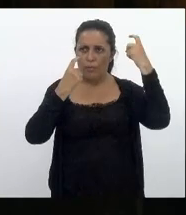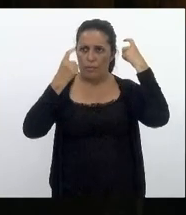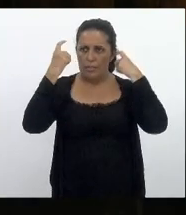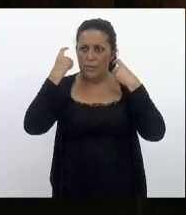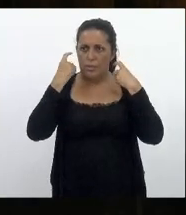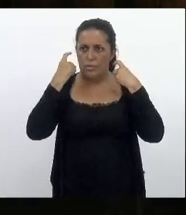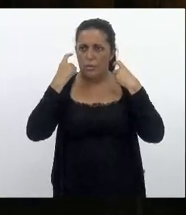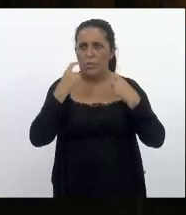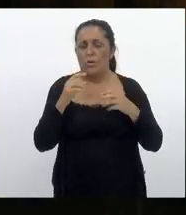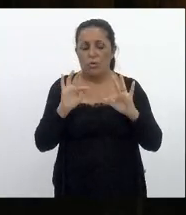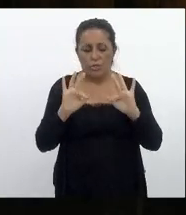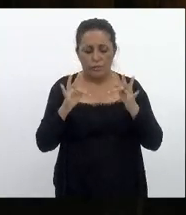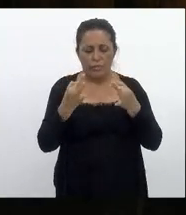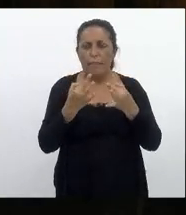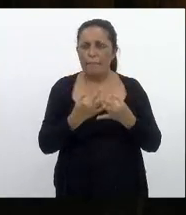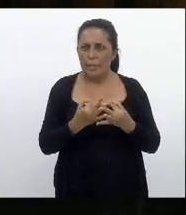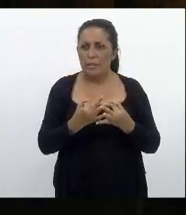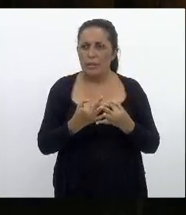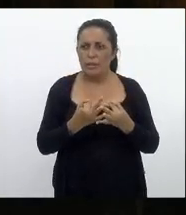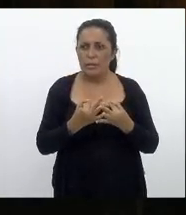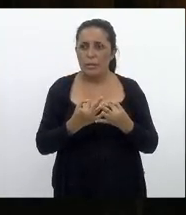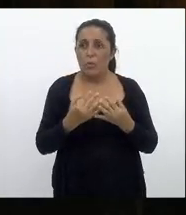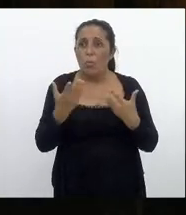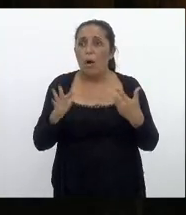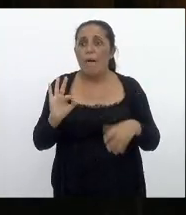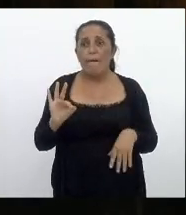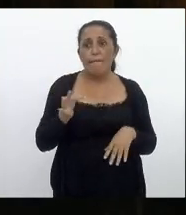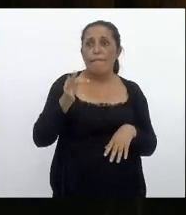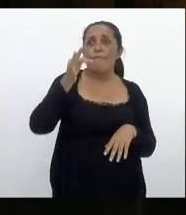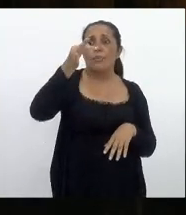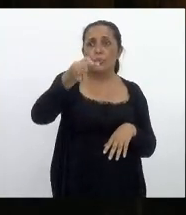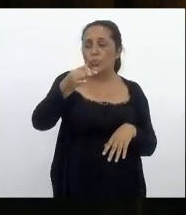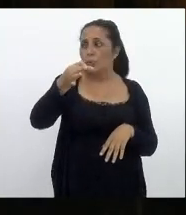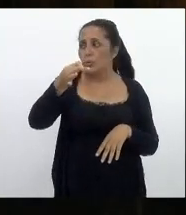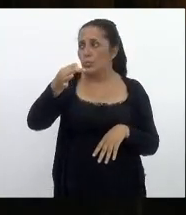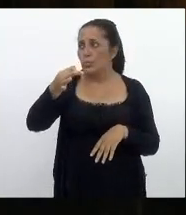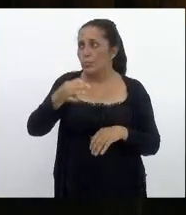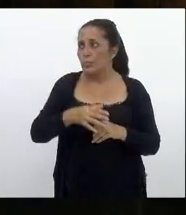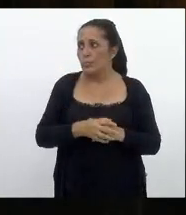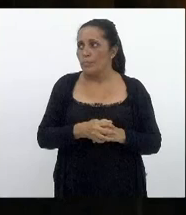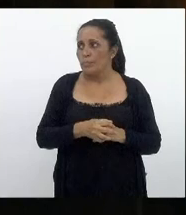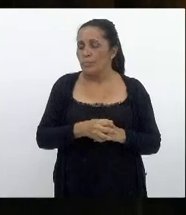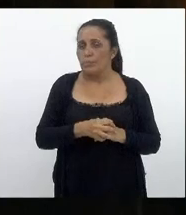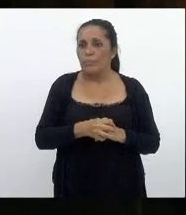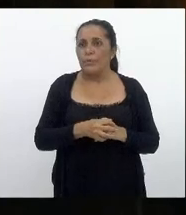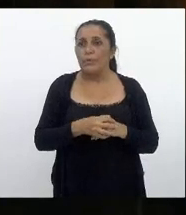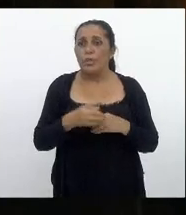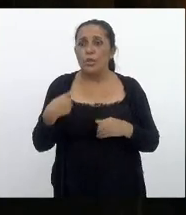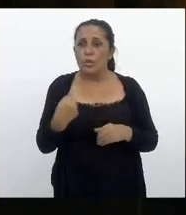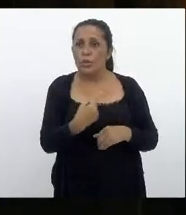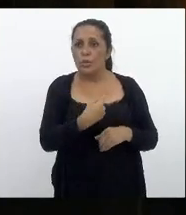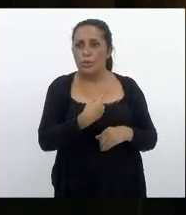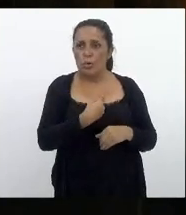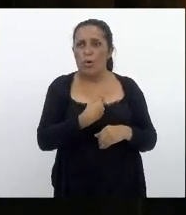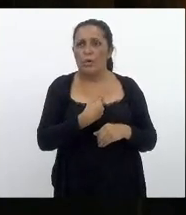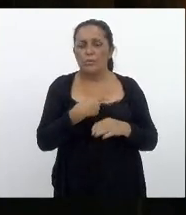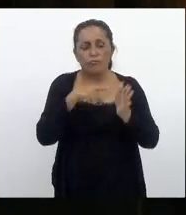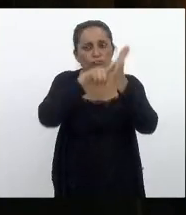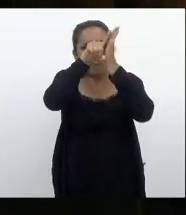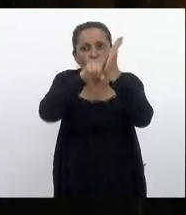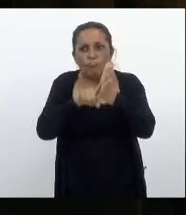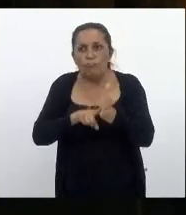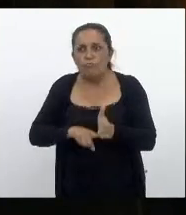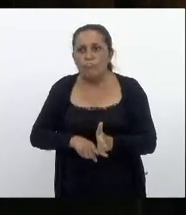com as suas famílias e o destino de suas carreiras nós estamos ainda analisando